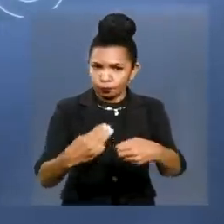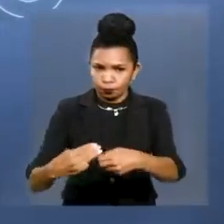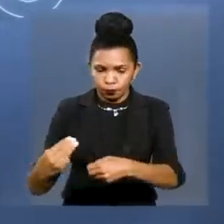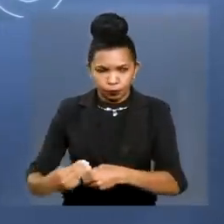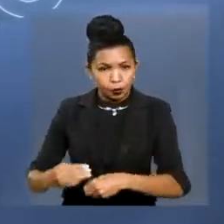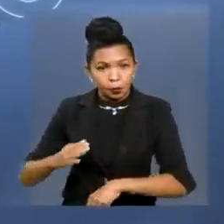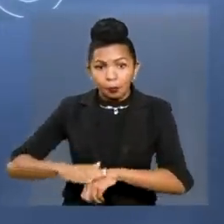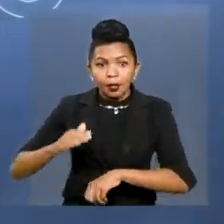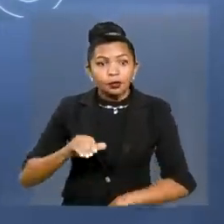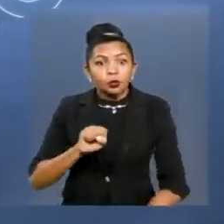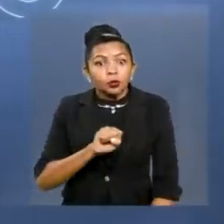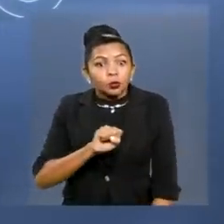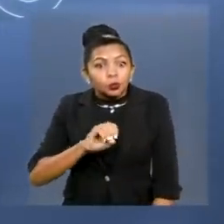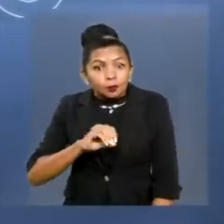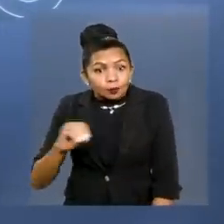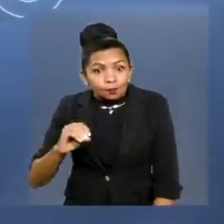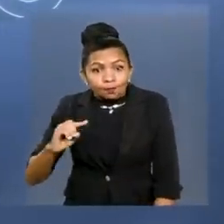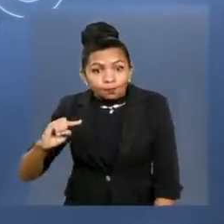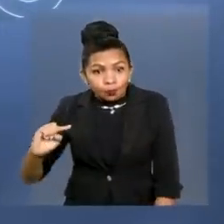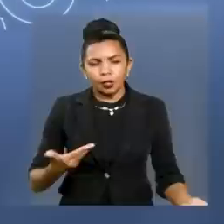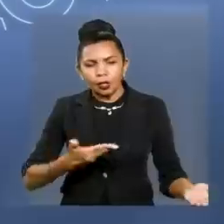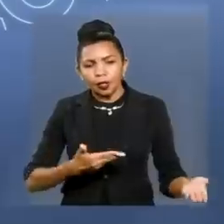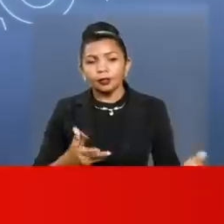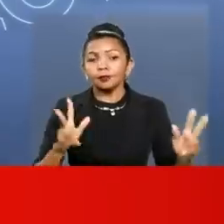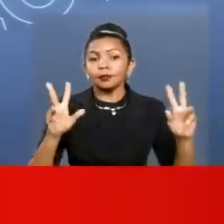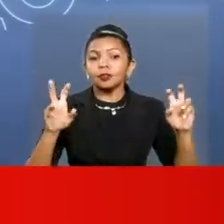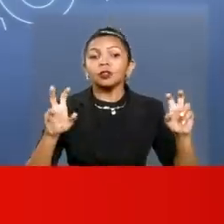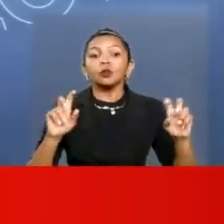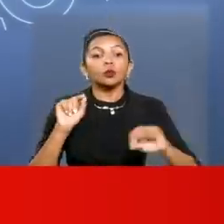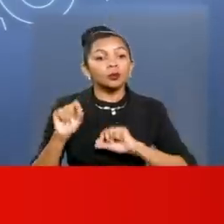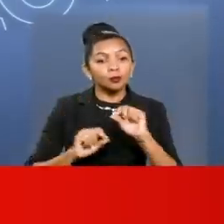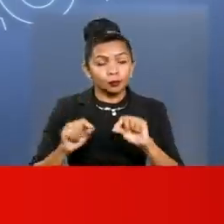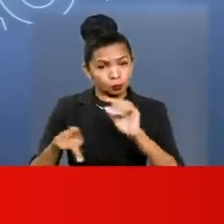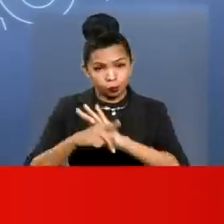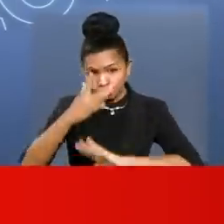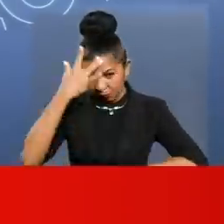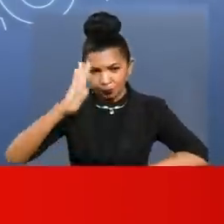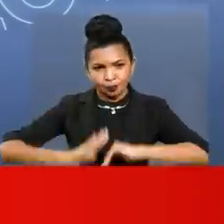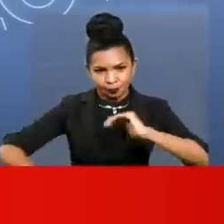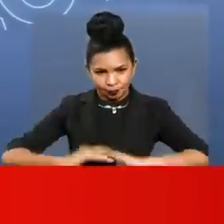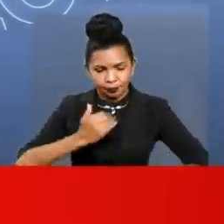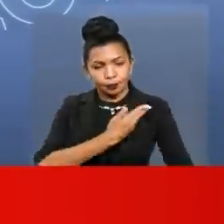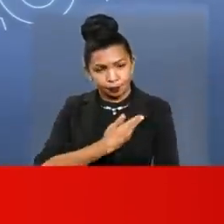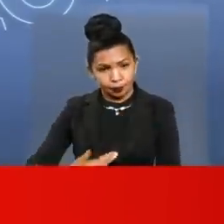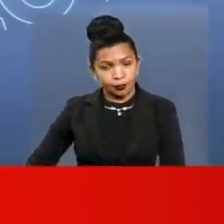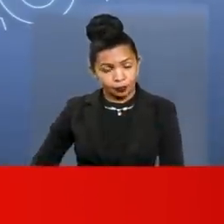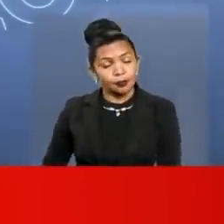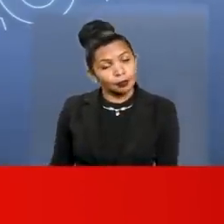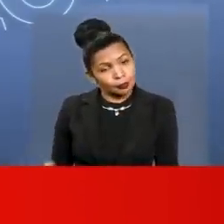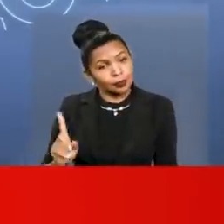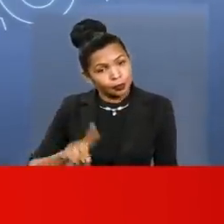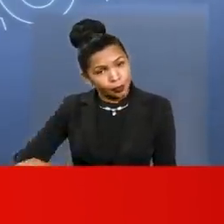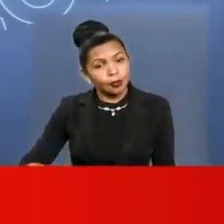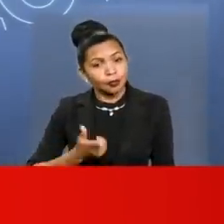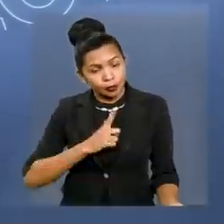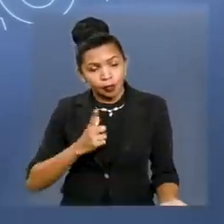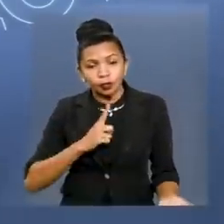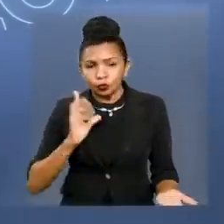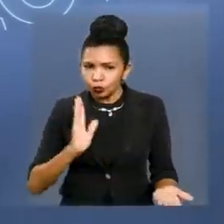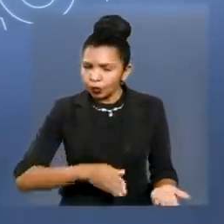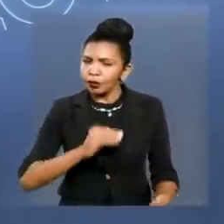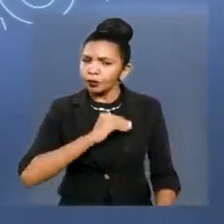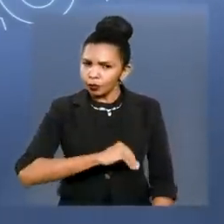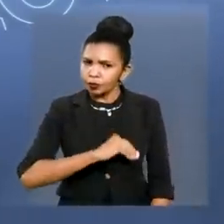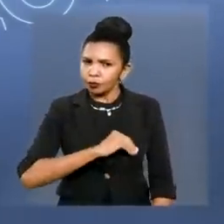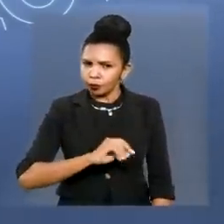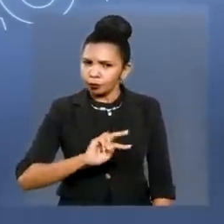mais de 800 mil atendimentos domiciliares. Em relação aos servidores públicos, nós temos dado muitos aumentos. Tanto é